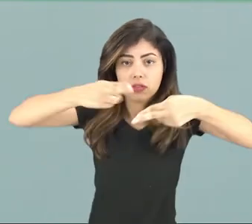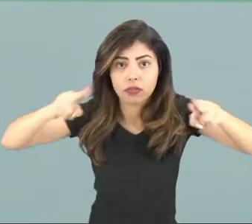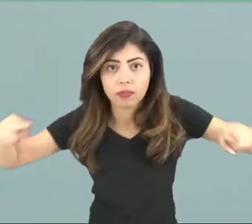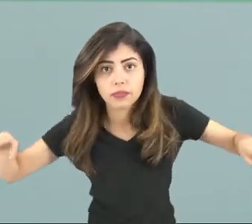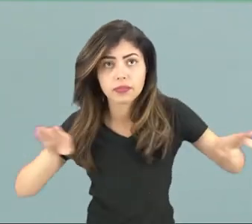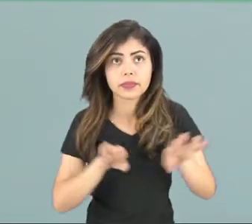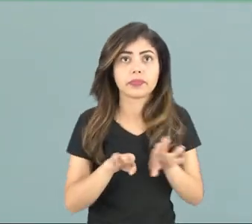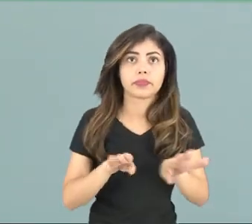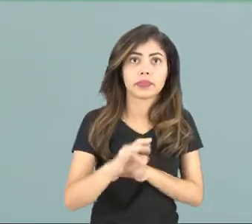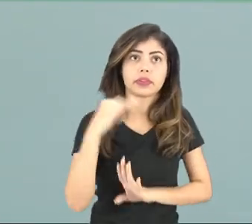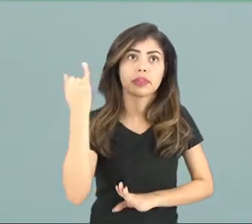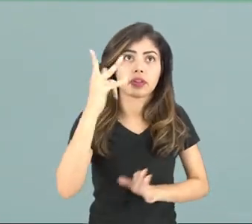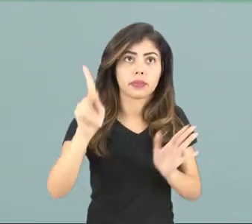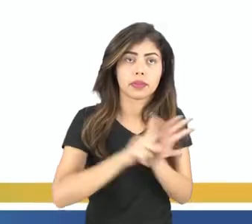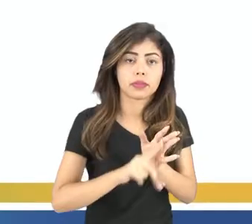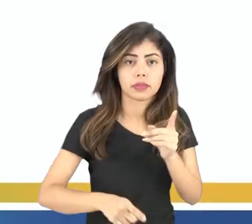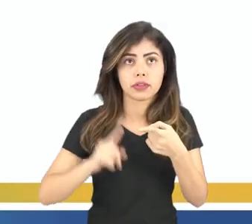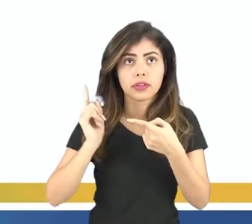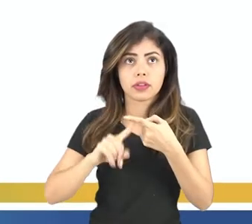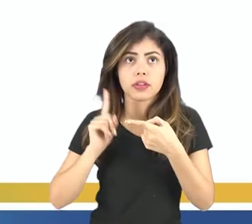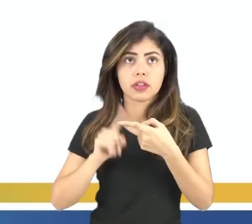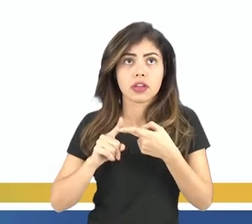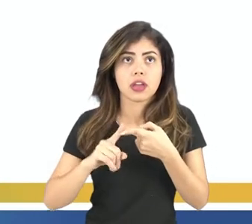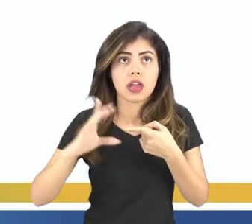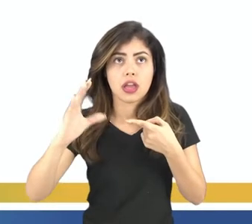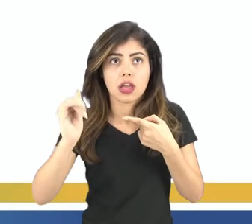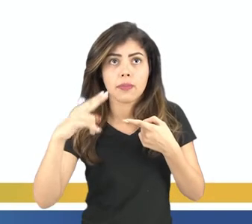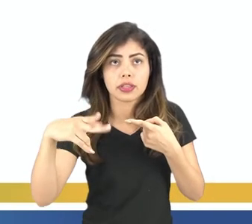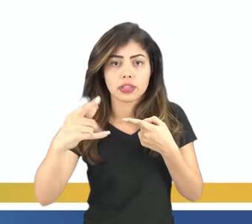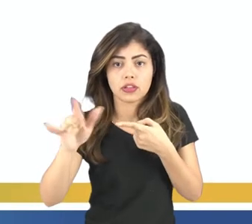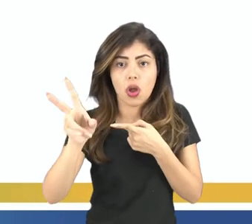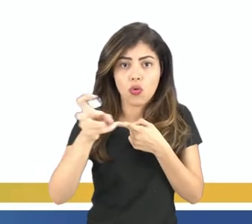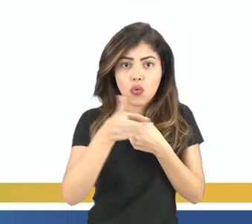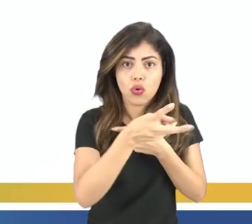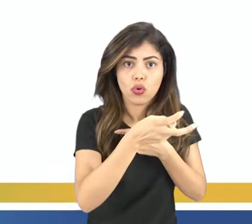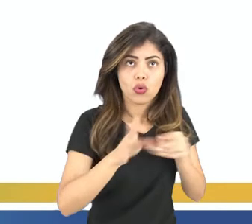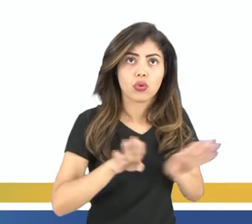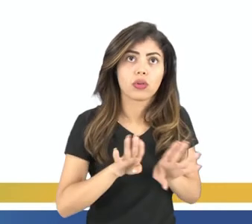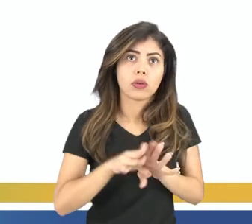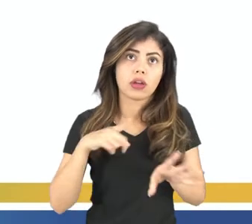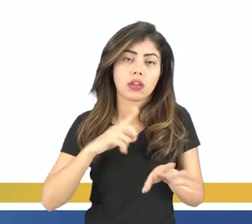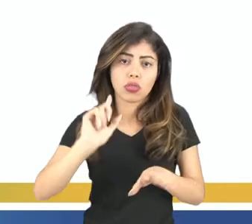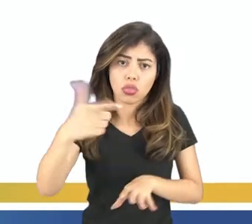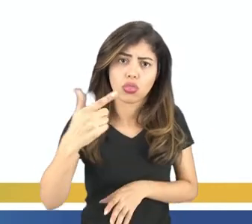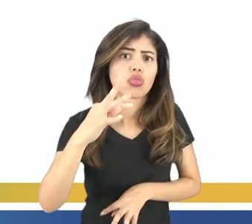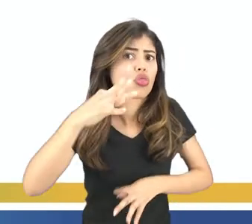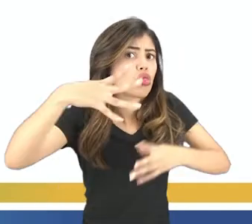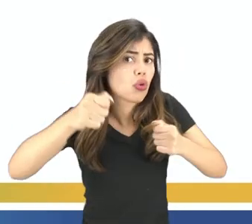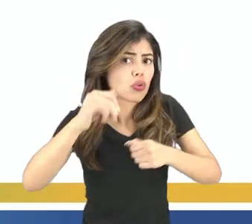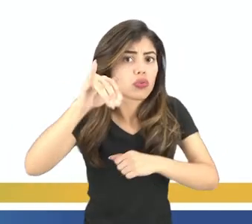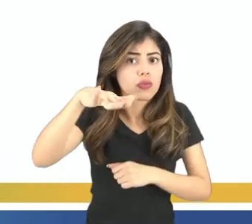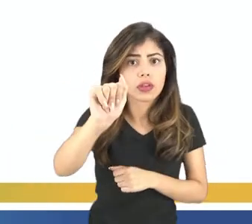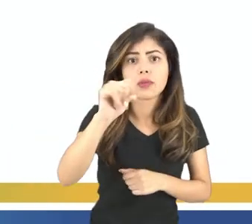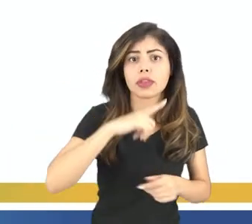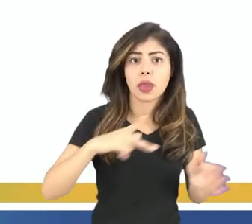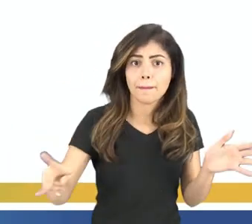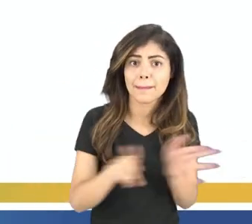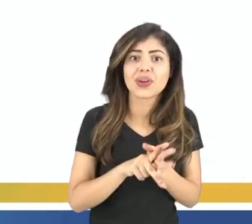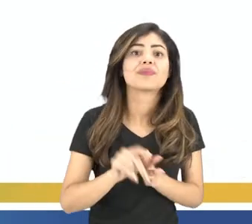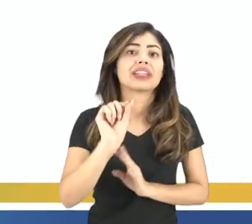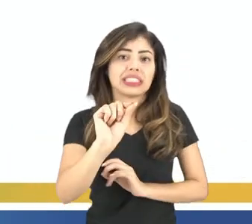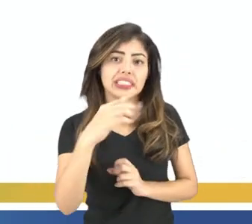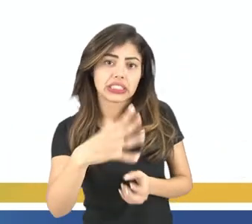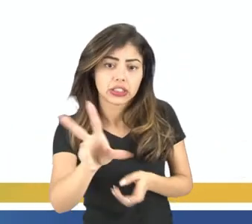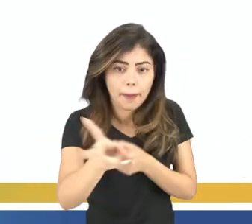Então a primeira propriedade, acompanha comigo no slide, é a capacidade de atrair objeto. Todo imã tem essa propriedade que